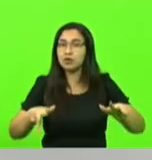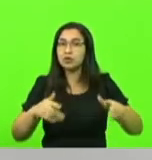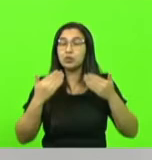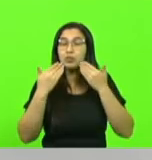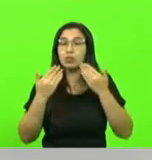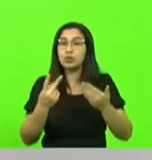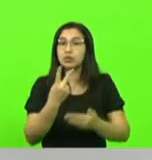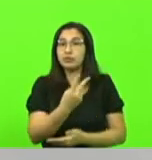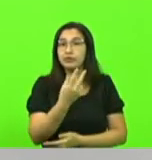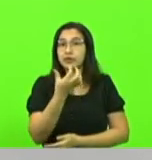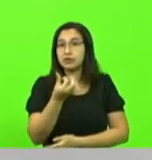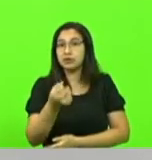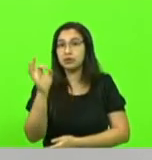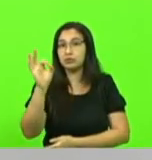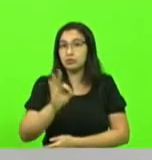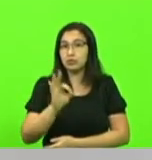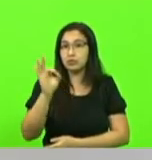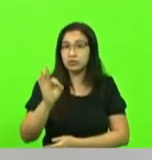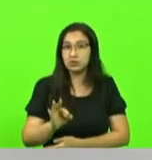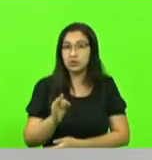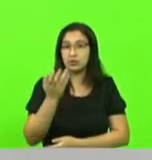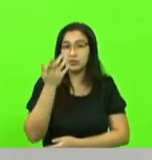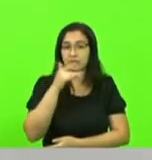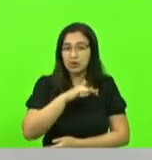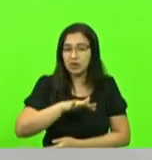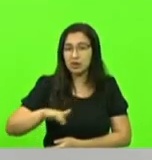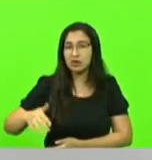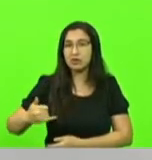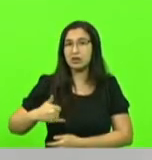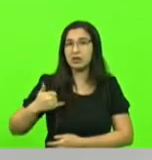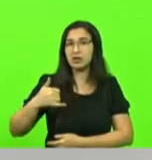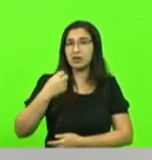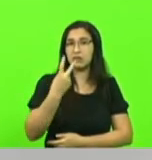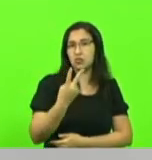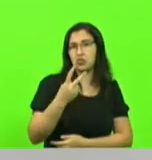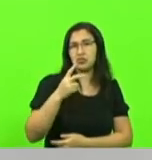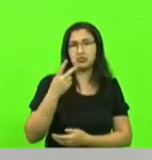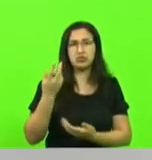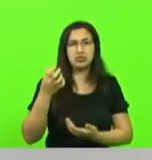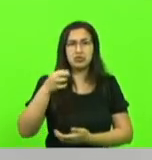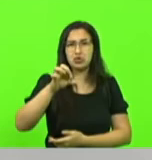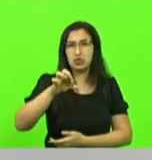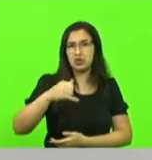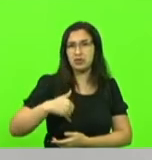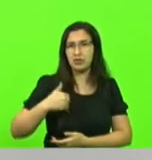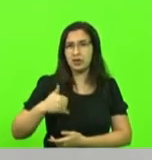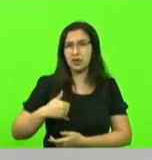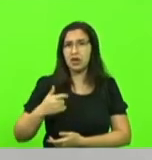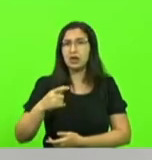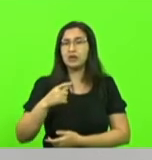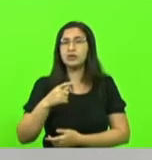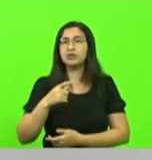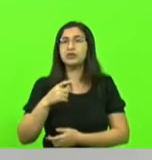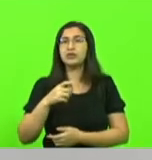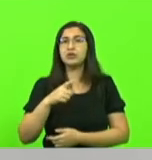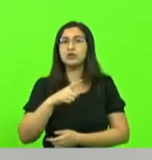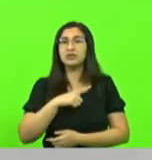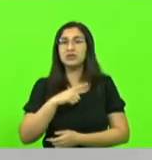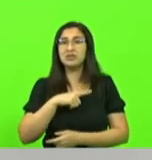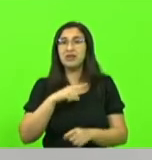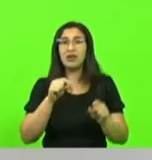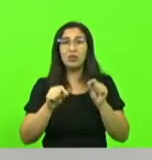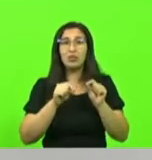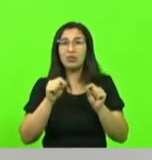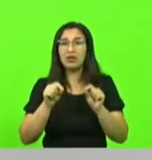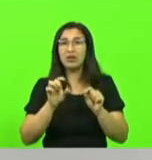% das crianças de 2 a 9 anos têm acesso a 3 refeições por